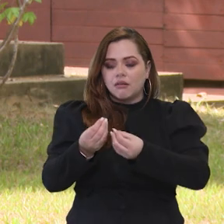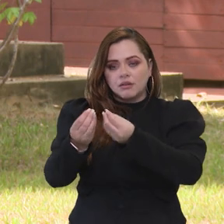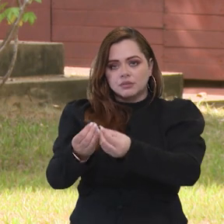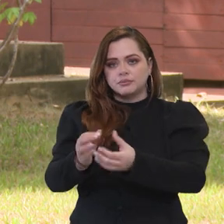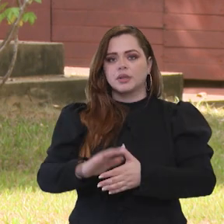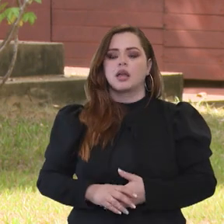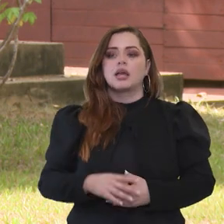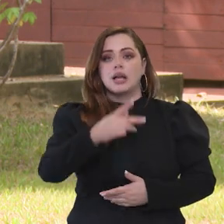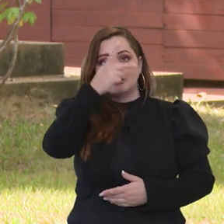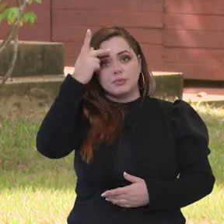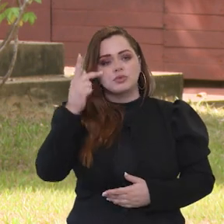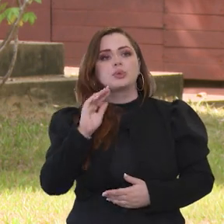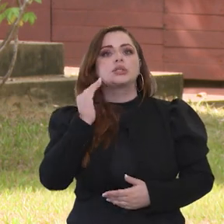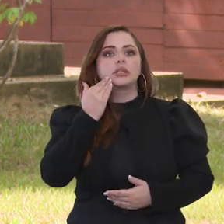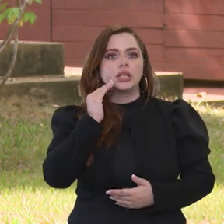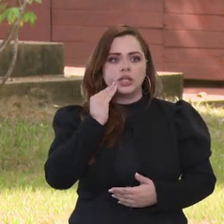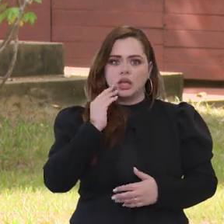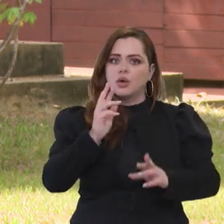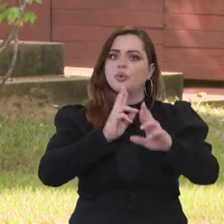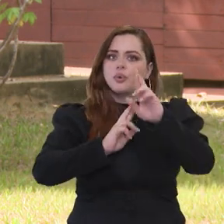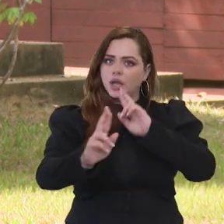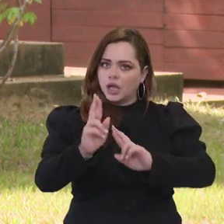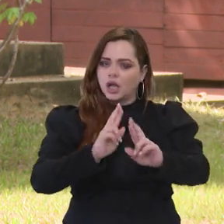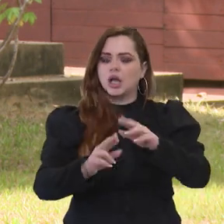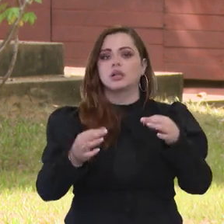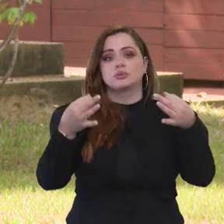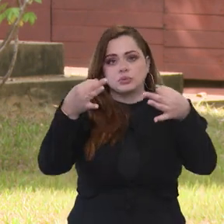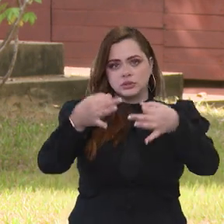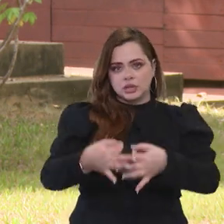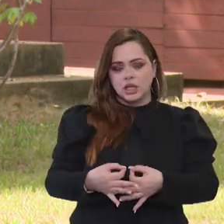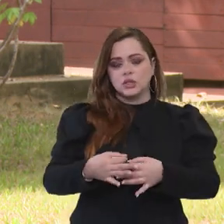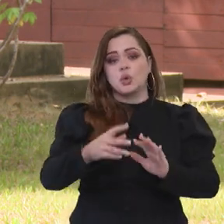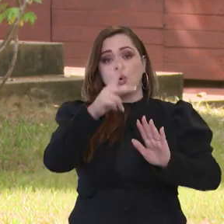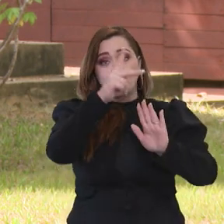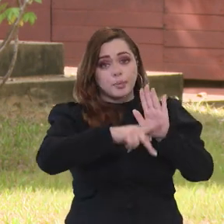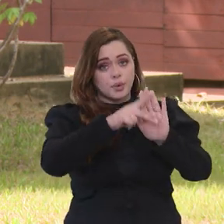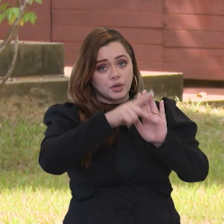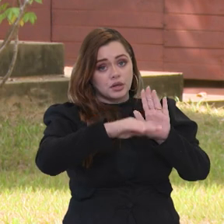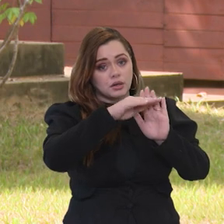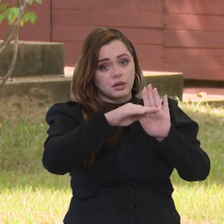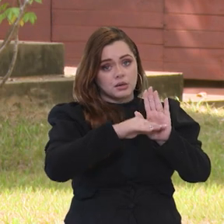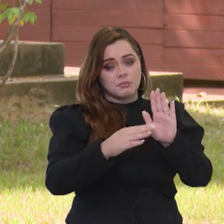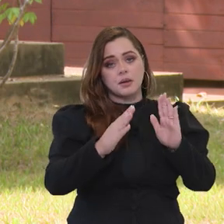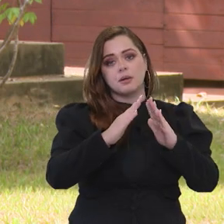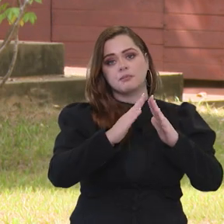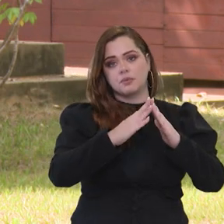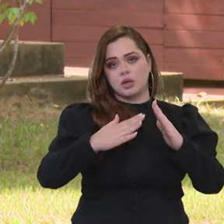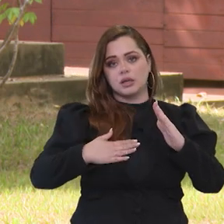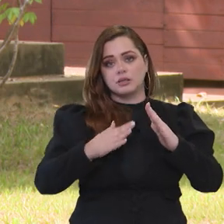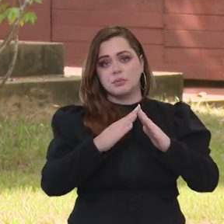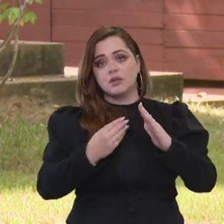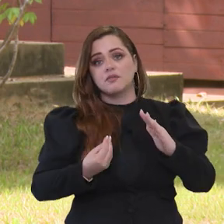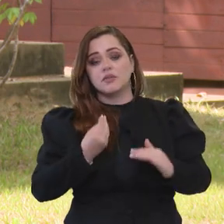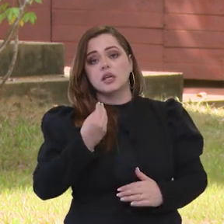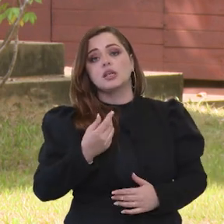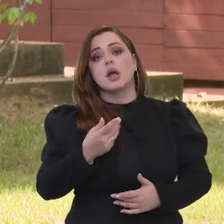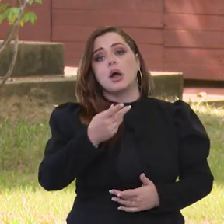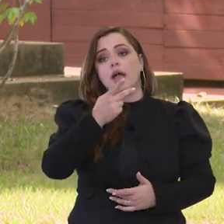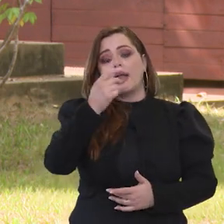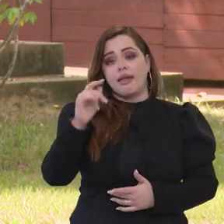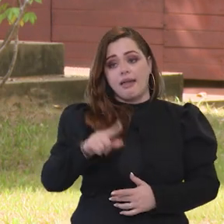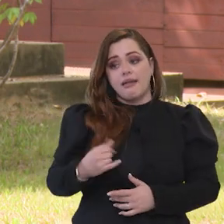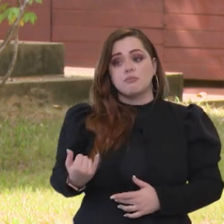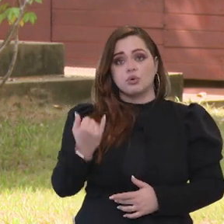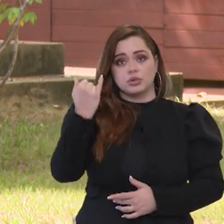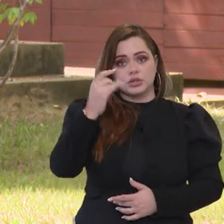esse recado. Essa foi uma missão que o presidente Lula nos deu. Esse programa, o Minha Casa Minha Vida, ele é um programa muito importante